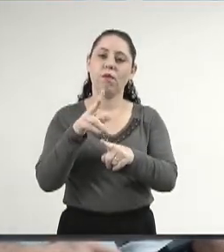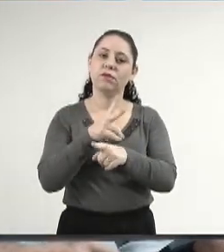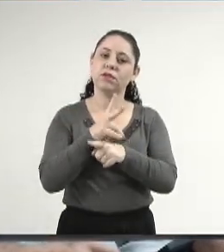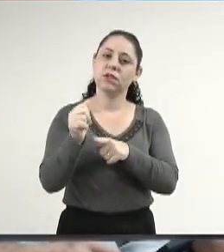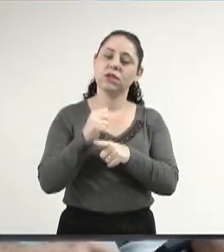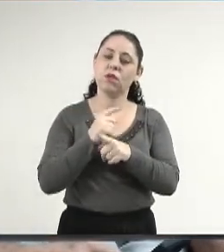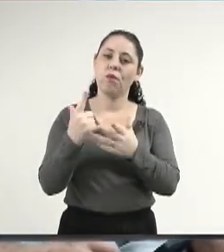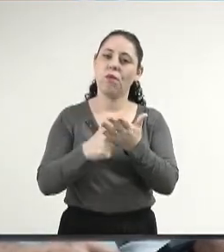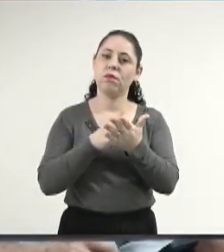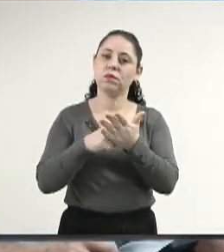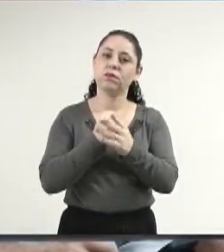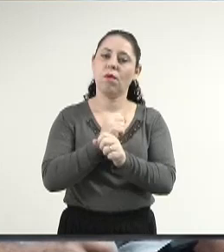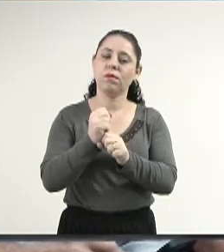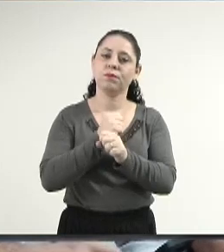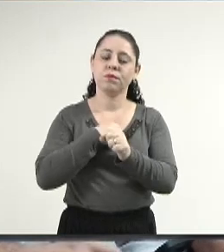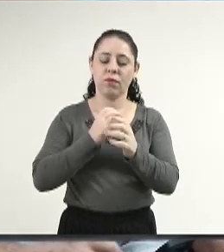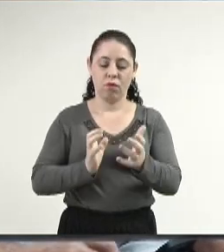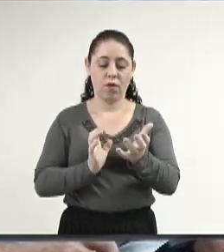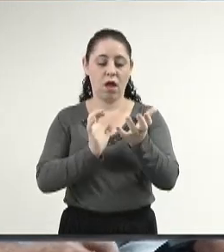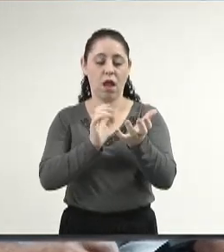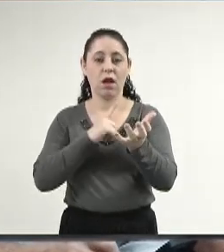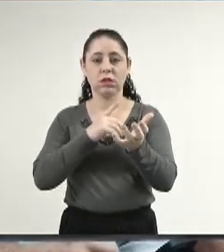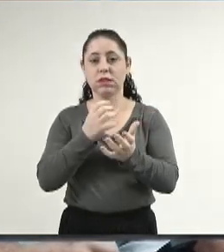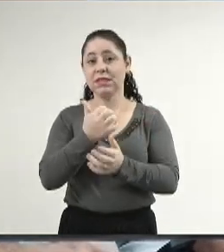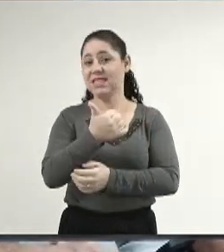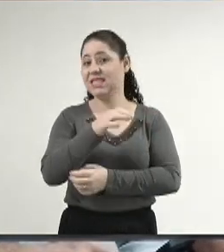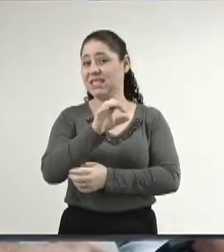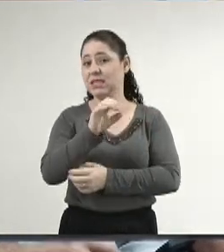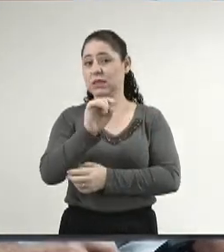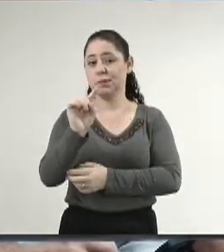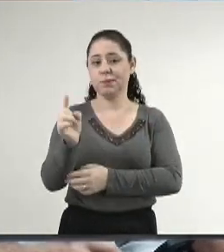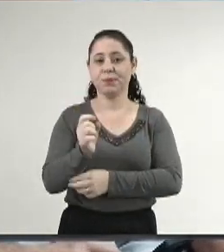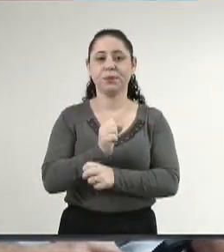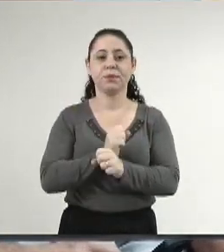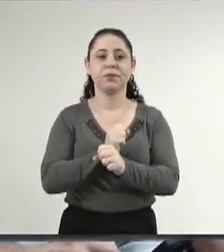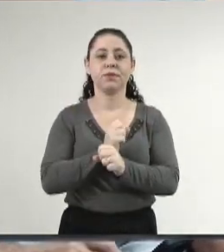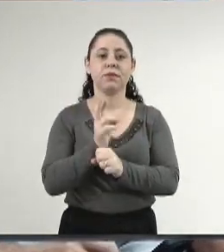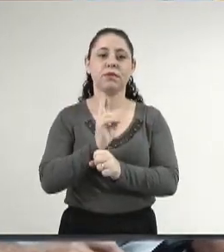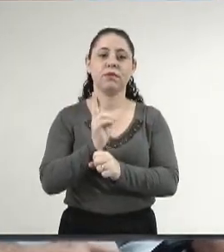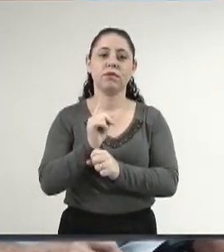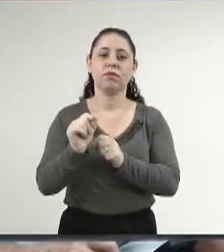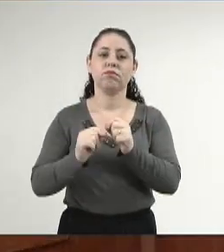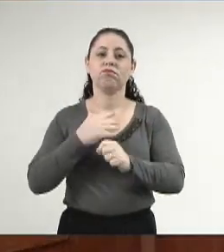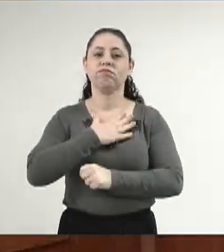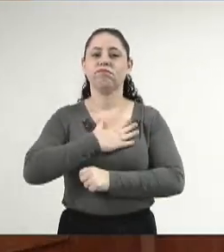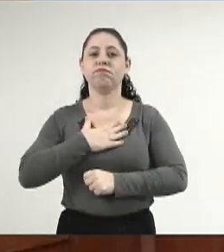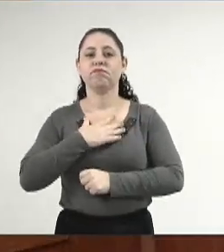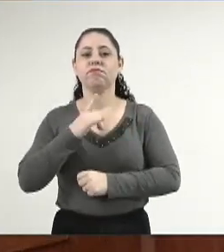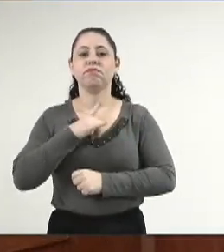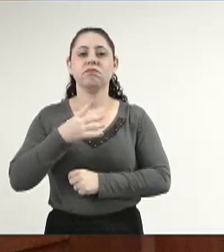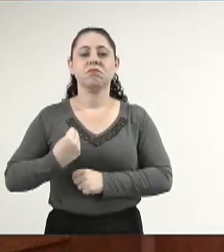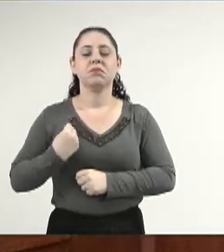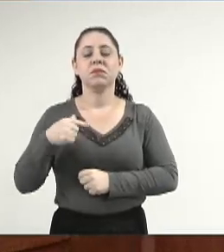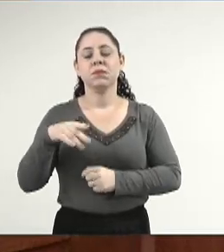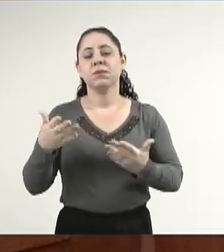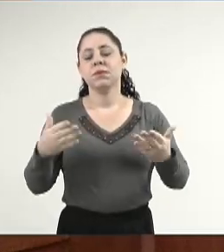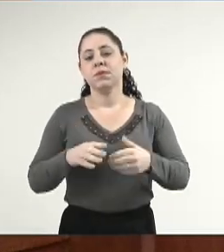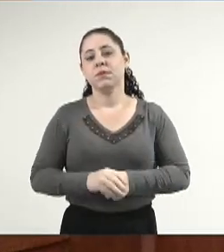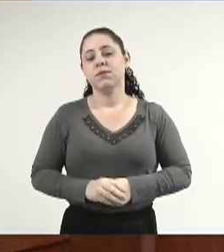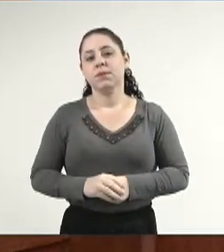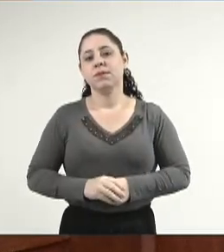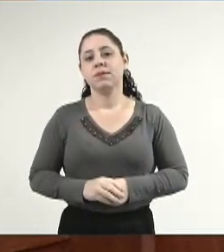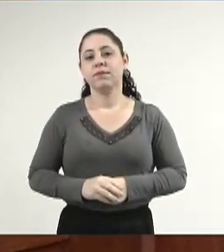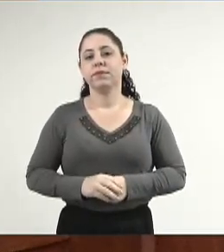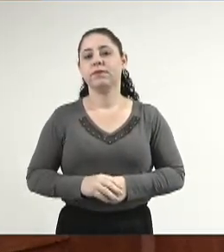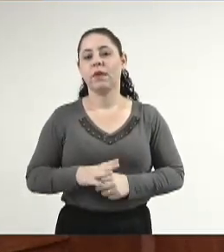no ano será premiado com a estatueta e o valor de R 100 mil. Foi uma grata surpresa, mas sabemos